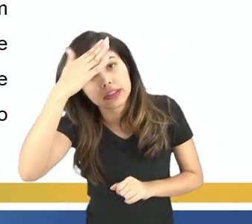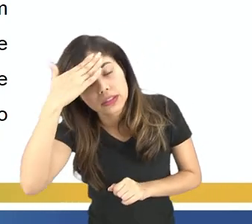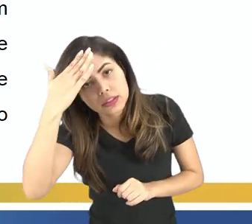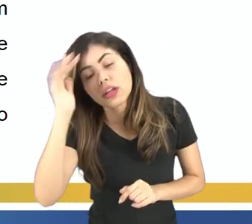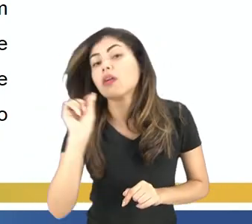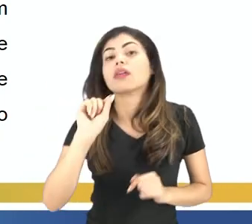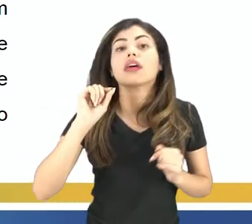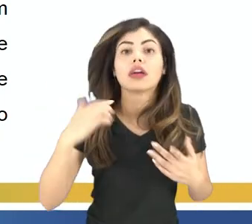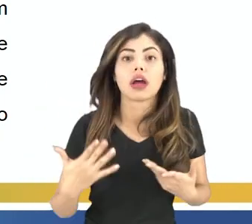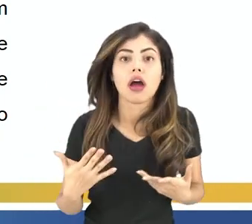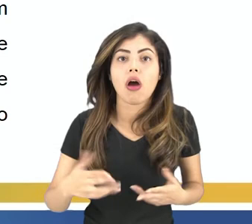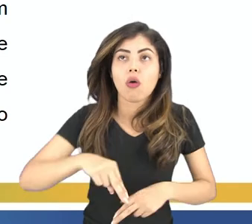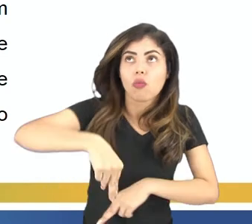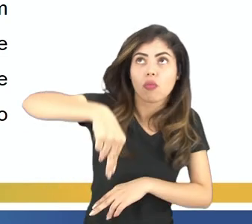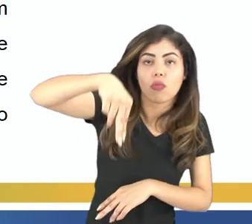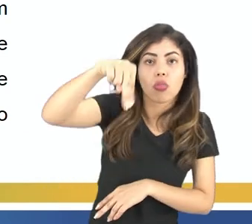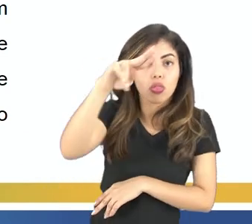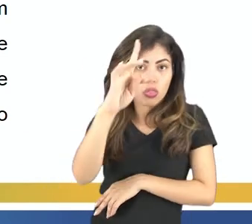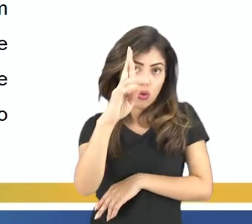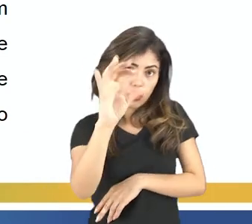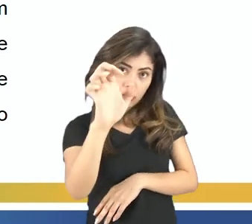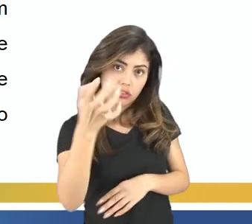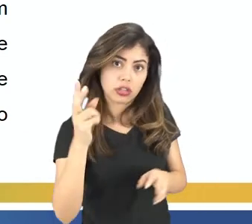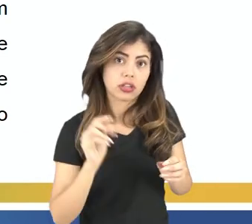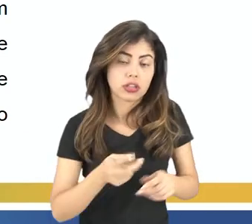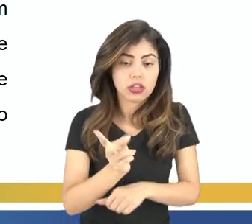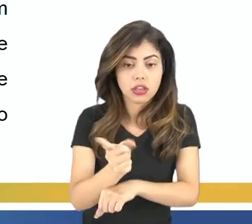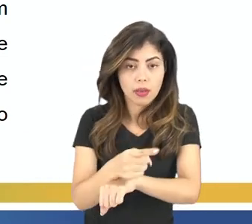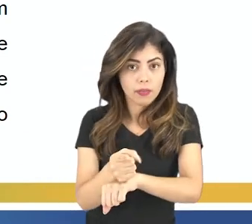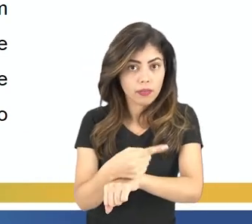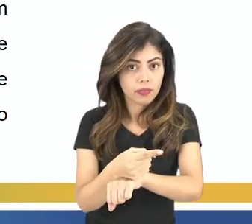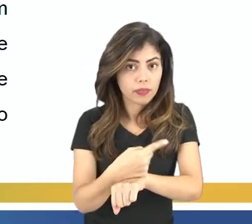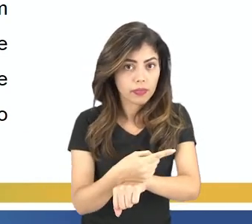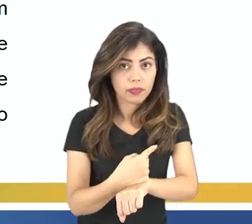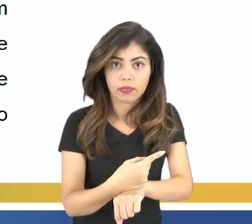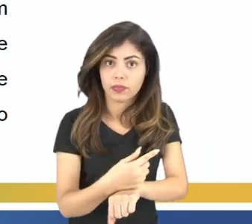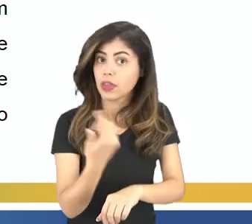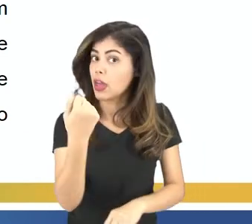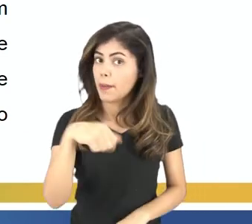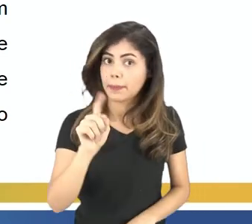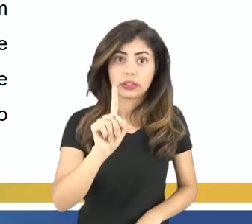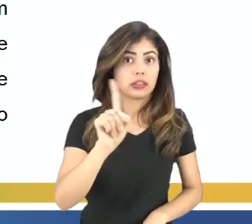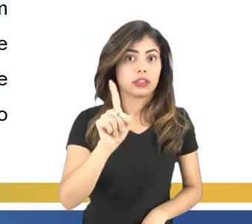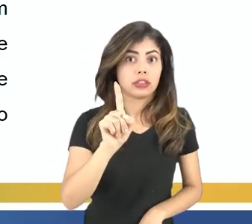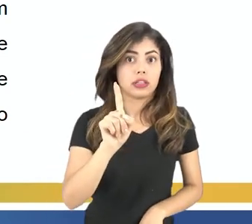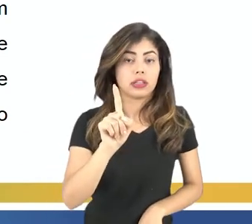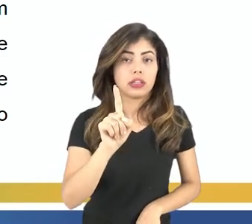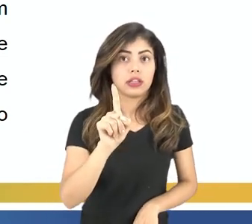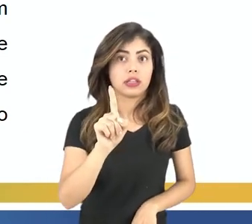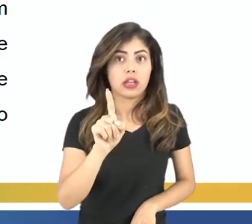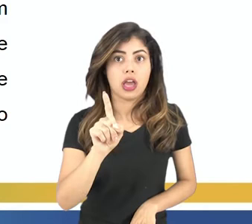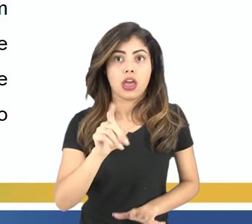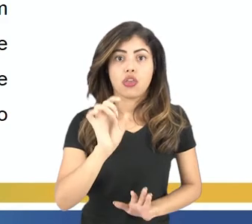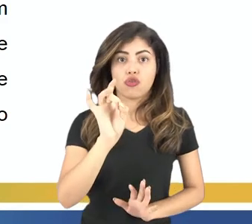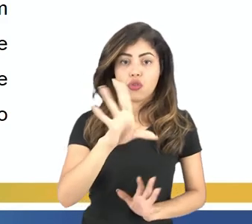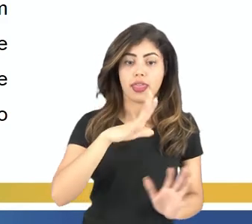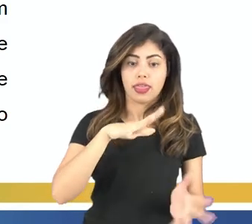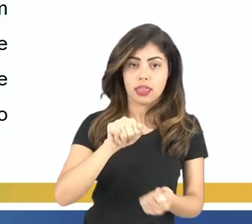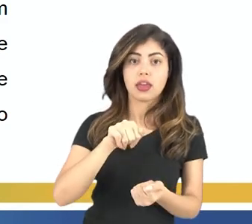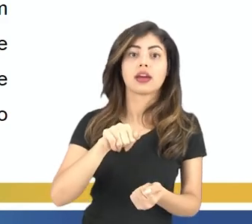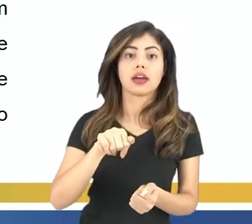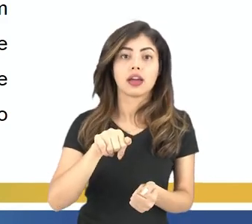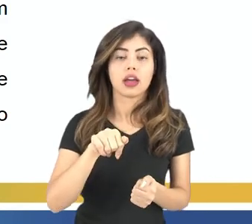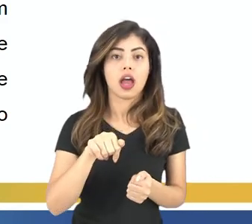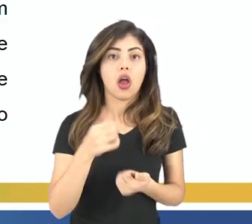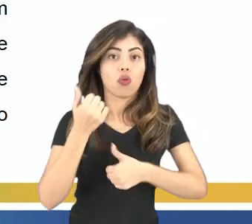que o norte da bússola, ou seja, o norte magnético, não necessariamente é o norte do polo geográfico da terra.